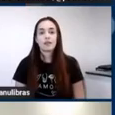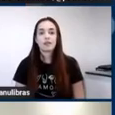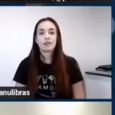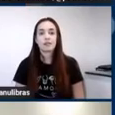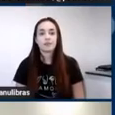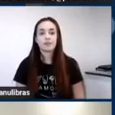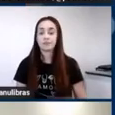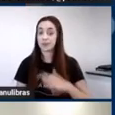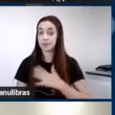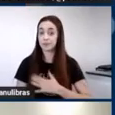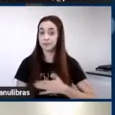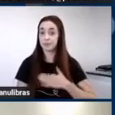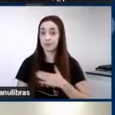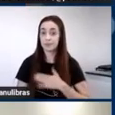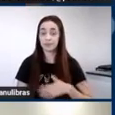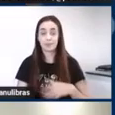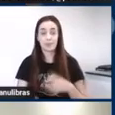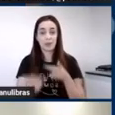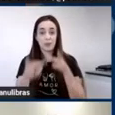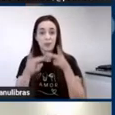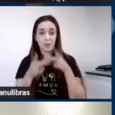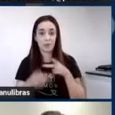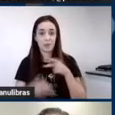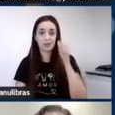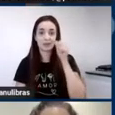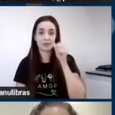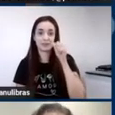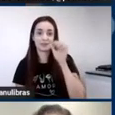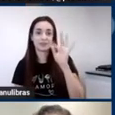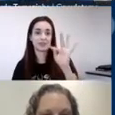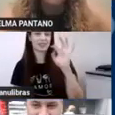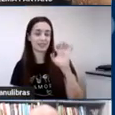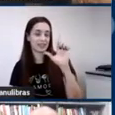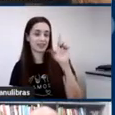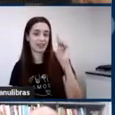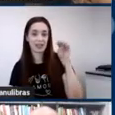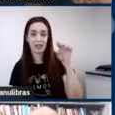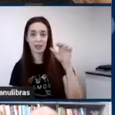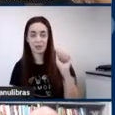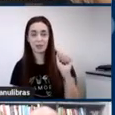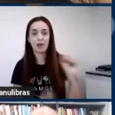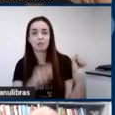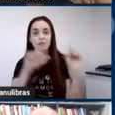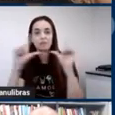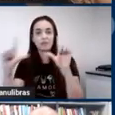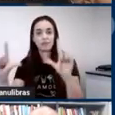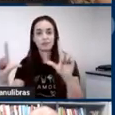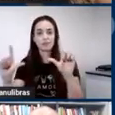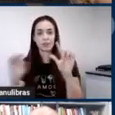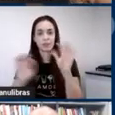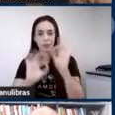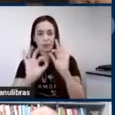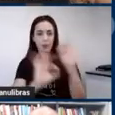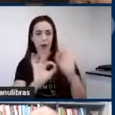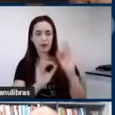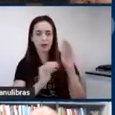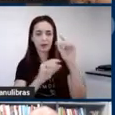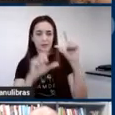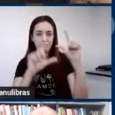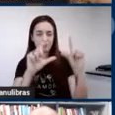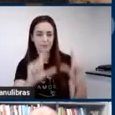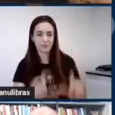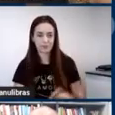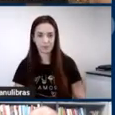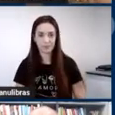recebê-la, Thelma. Espera, deixa eu só mudar, vou colocar você aqui para cima, o Tomazinho é aluno, eu vou deixar ele aí embaixo.